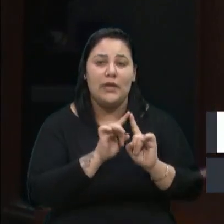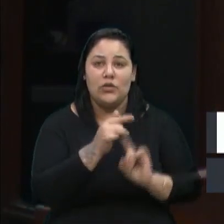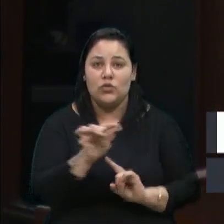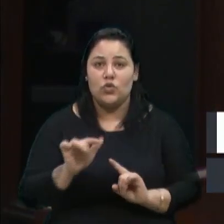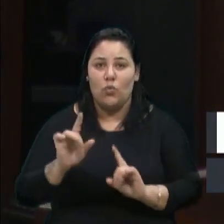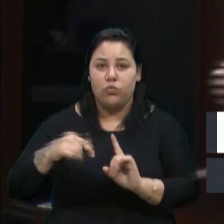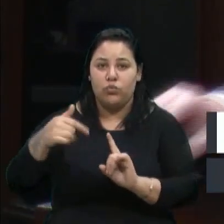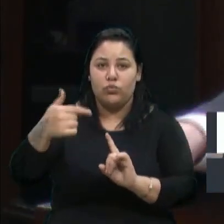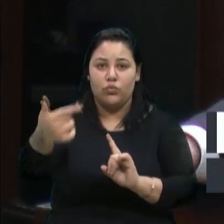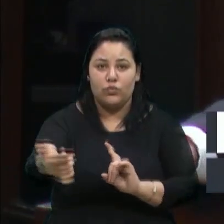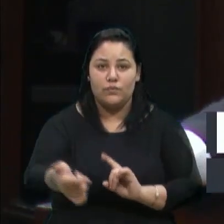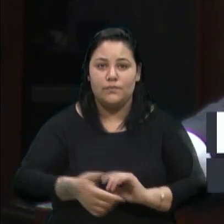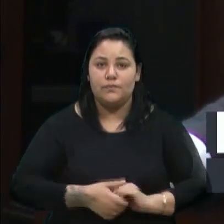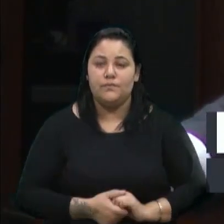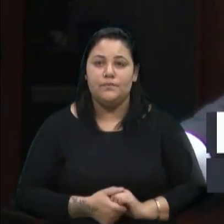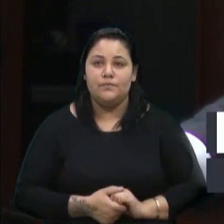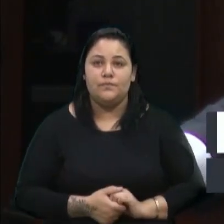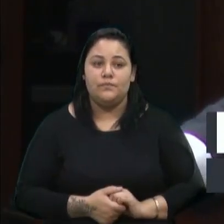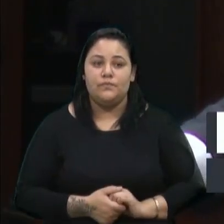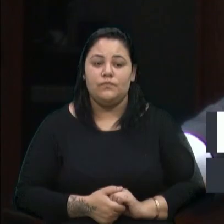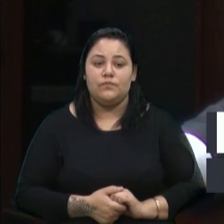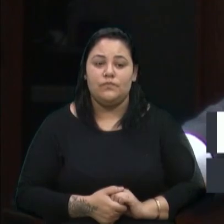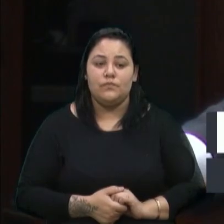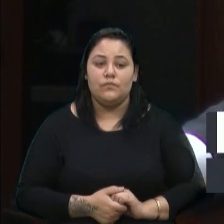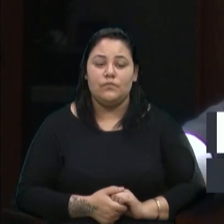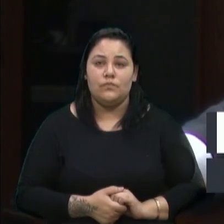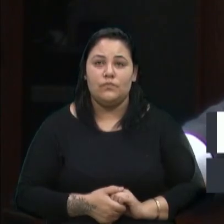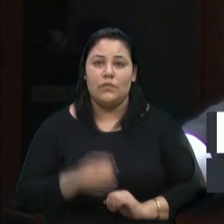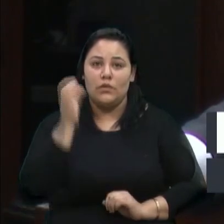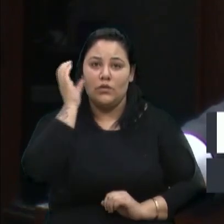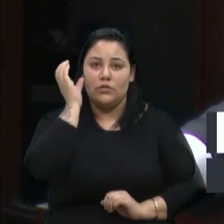seguintes. Seu a parte, vereador Cadore.